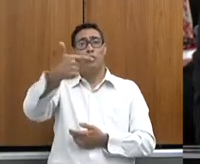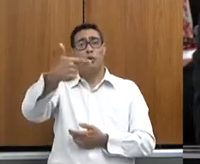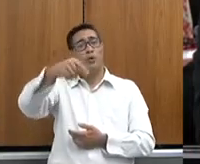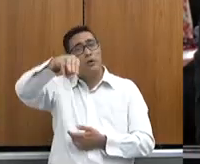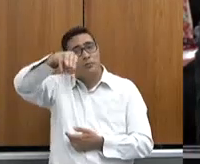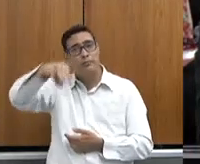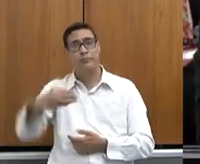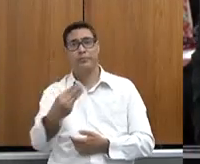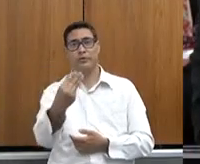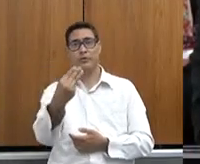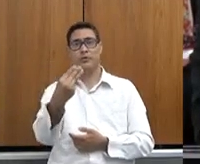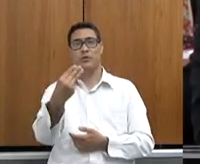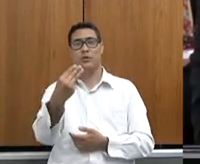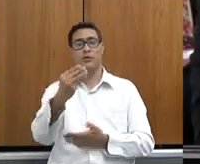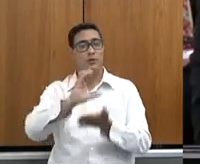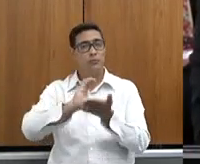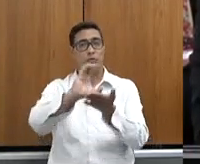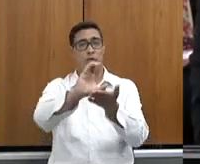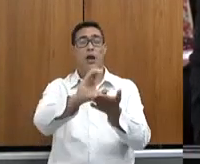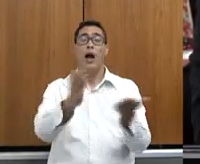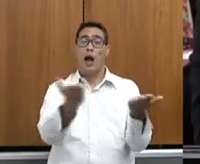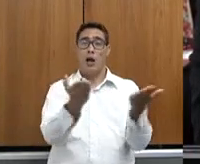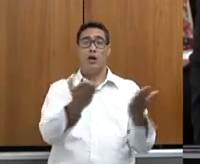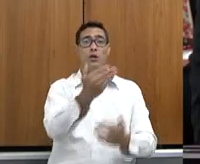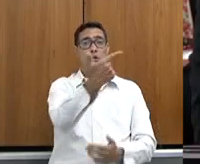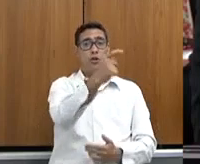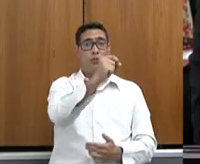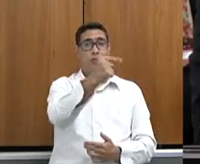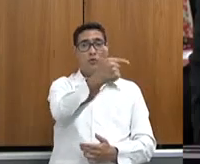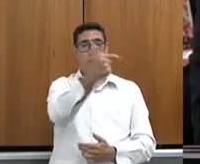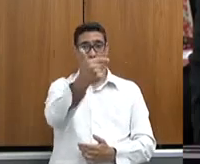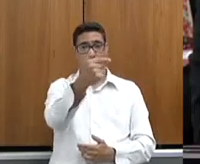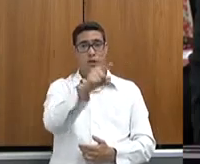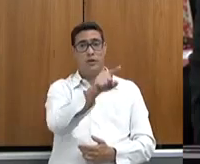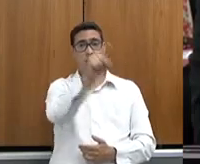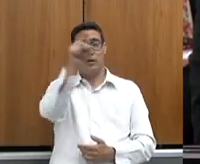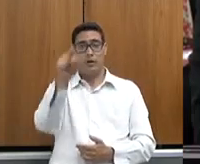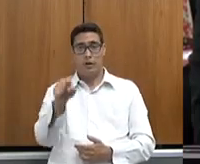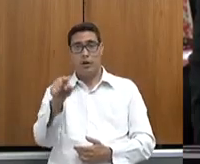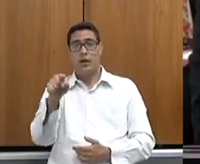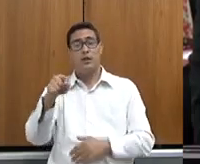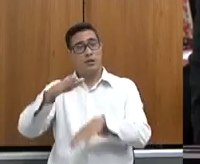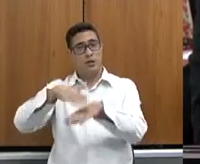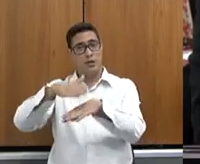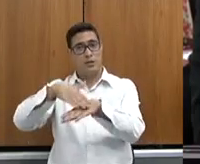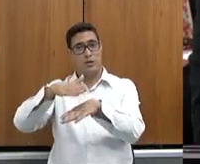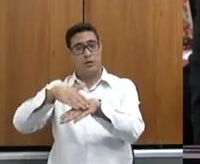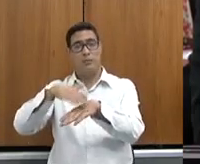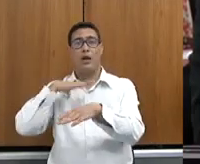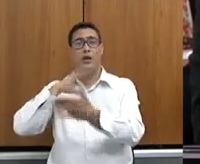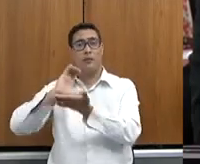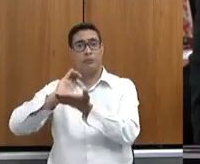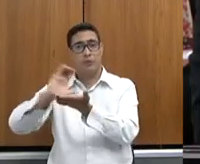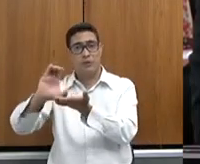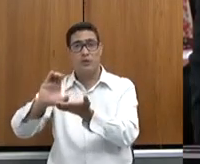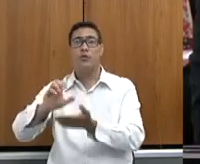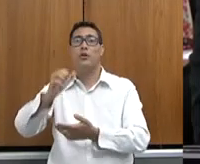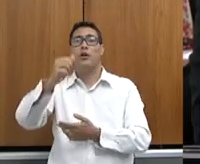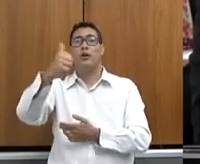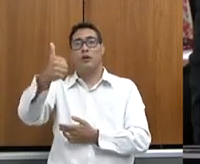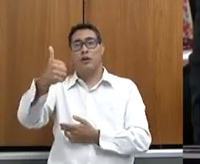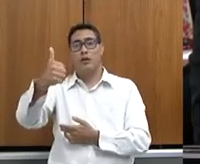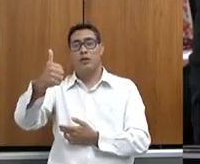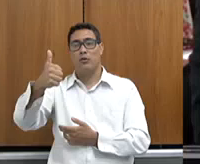convênio de saída. Já de 2022, nós já investimos praticamente em torno de 160